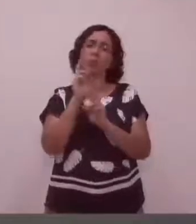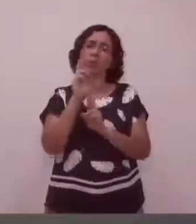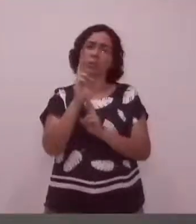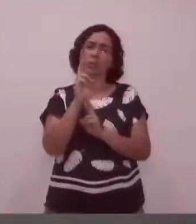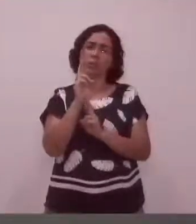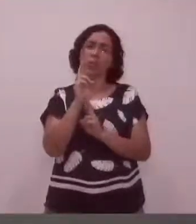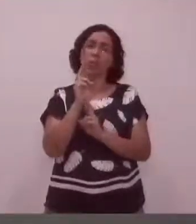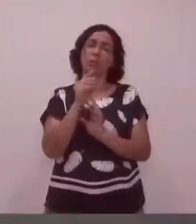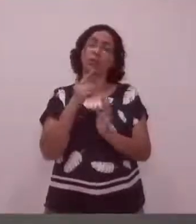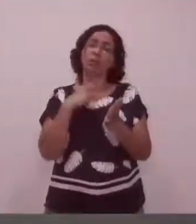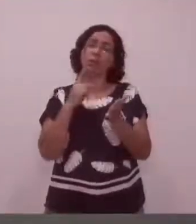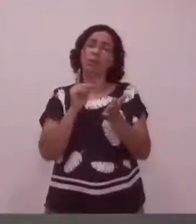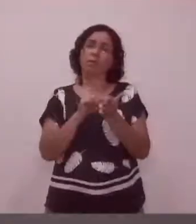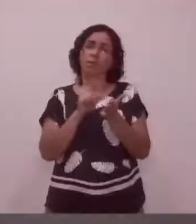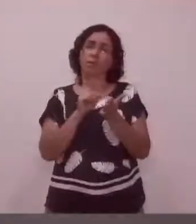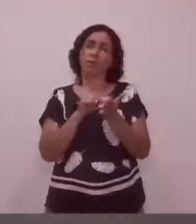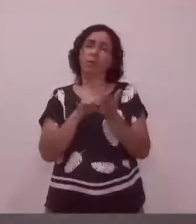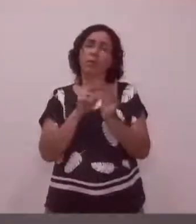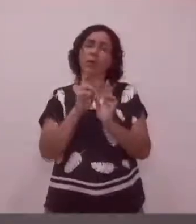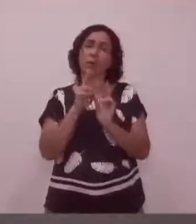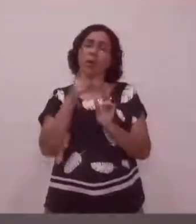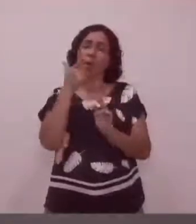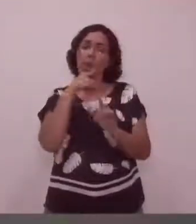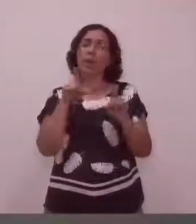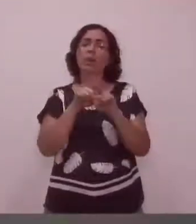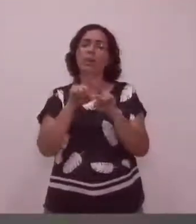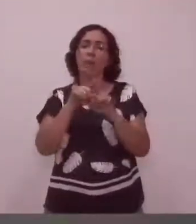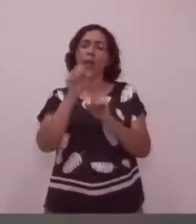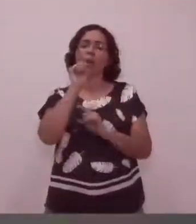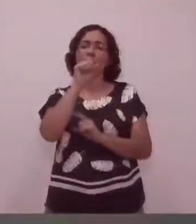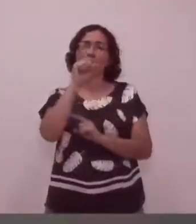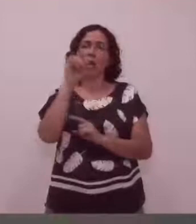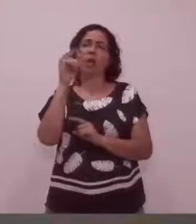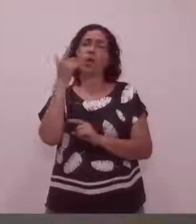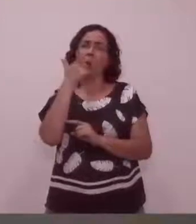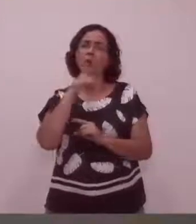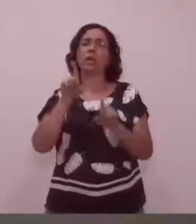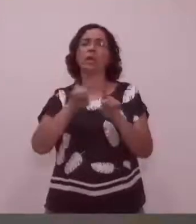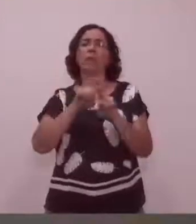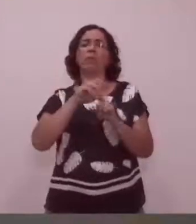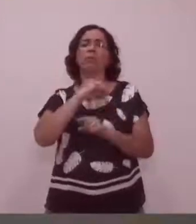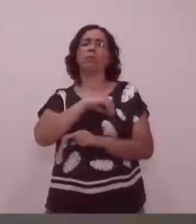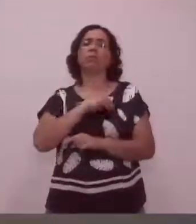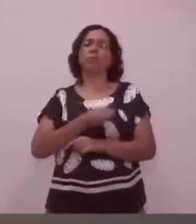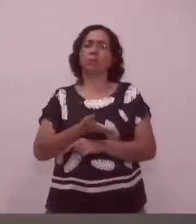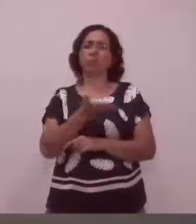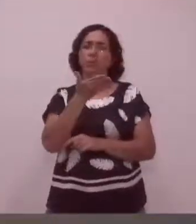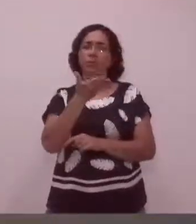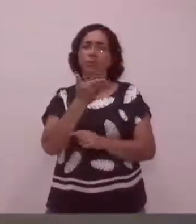espera que realmente dê certo também para as auxiliares. Agora, vereadora Ana,